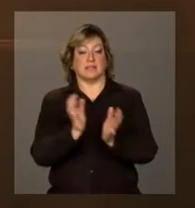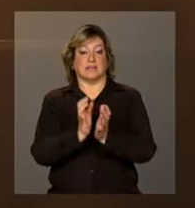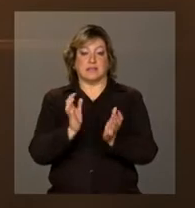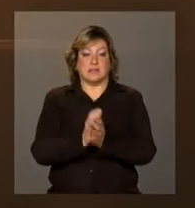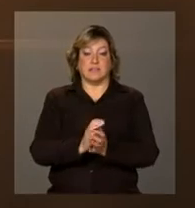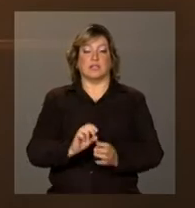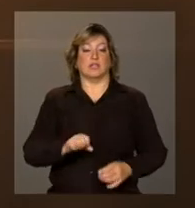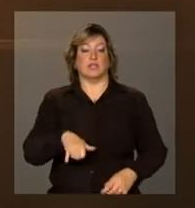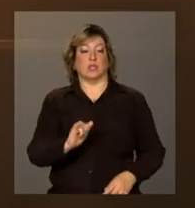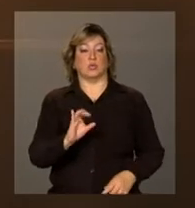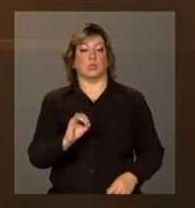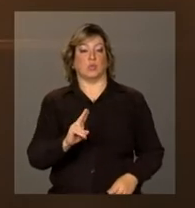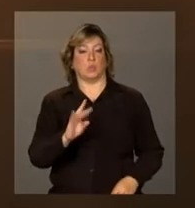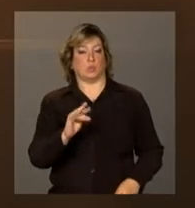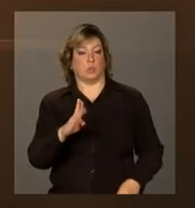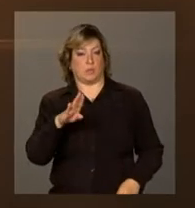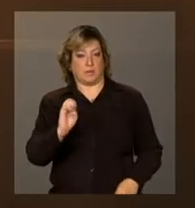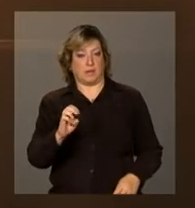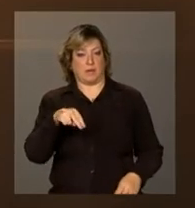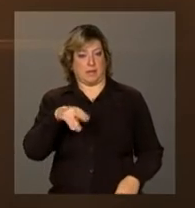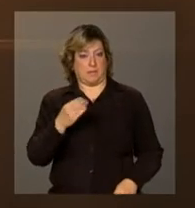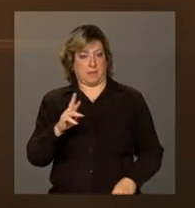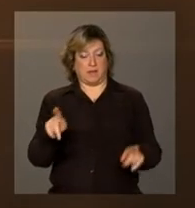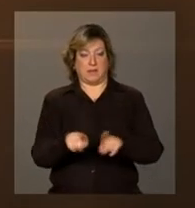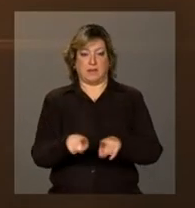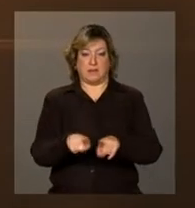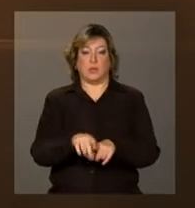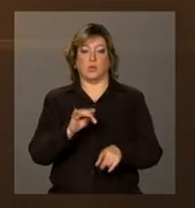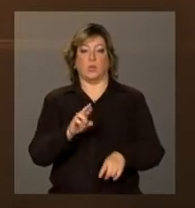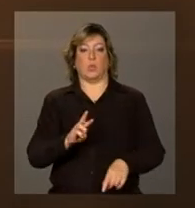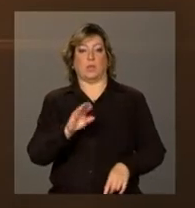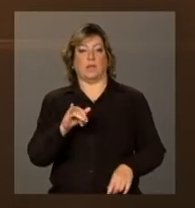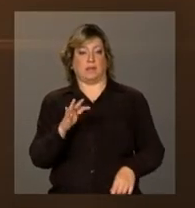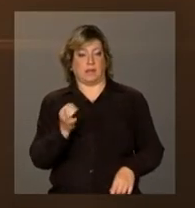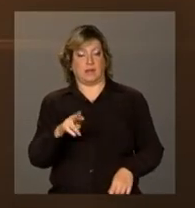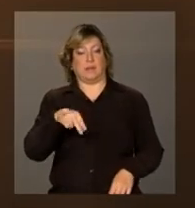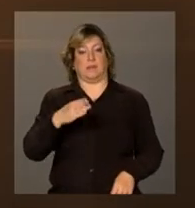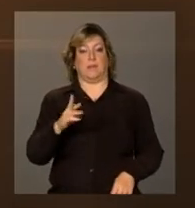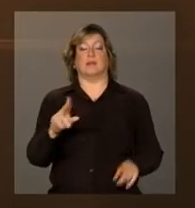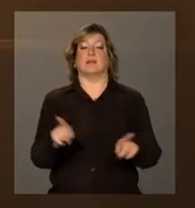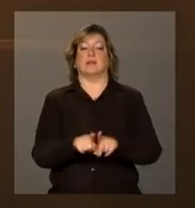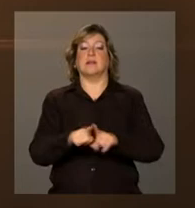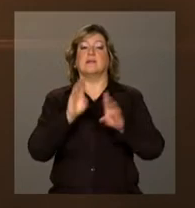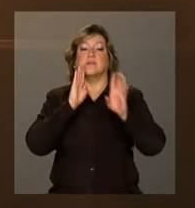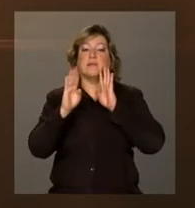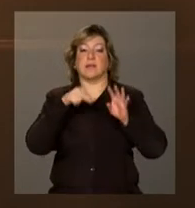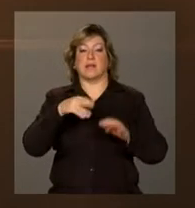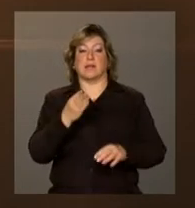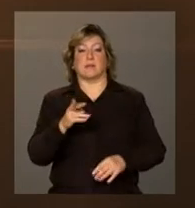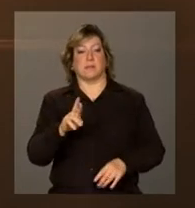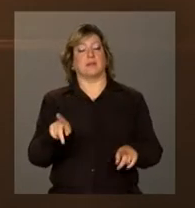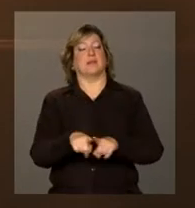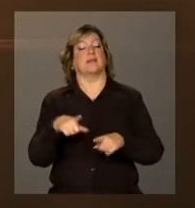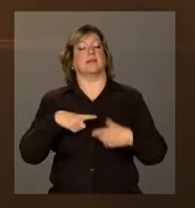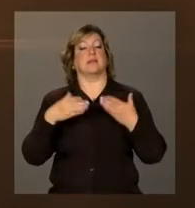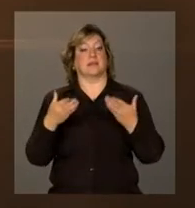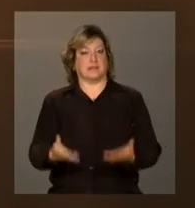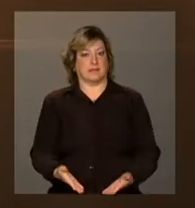Acesse youtube.com.br, twitter.com.br tvnbr e facebook.com.br